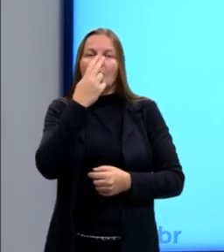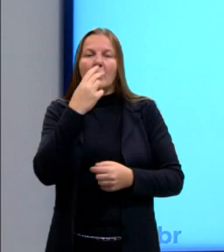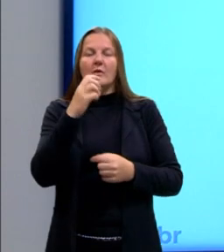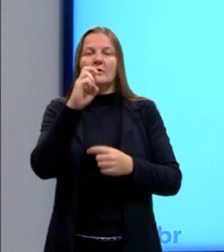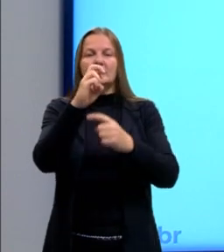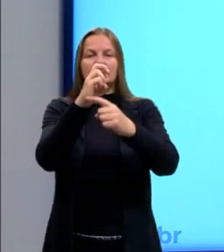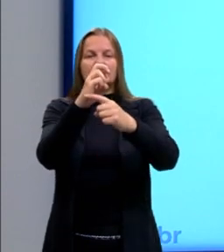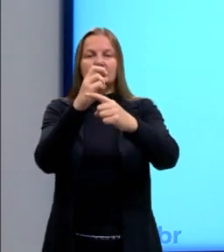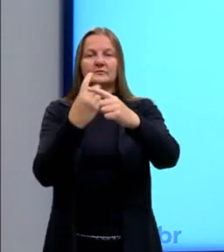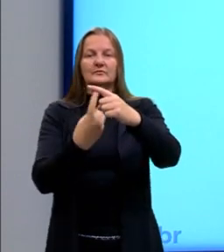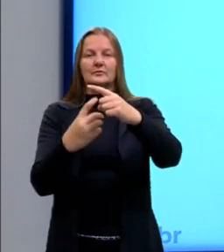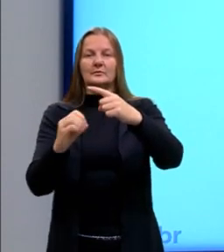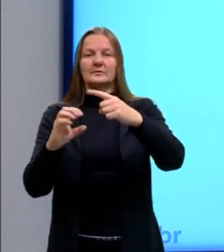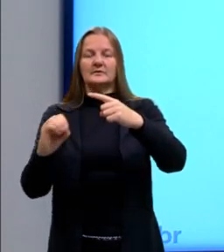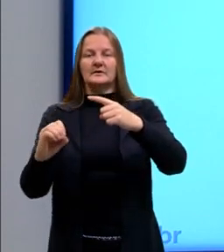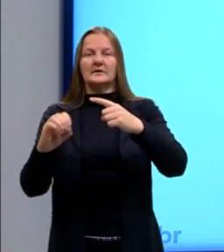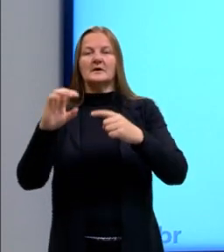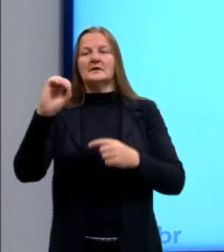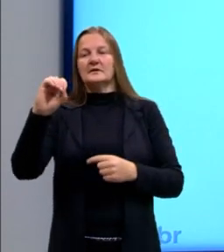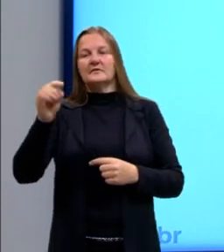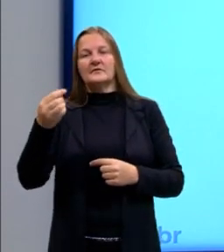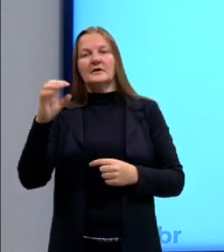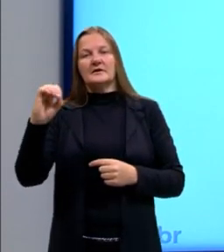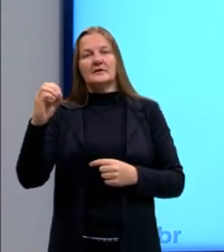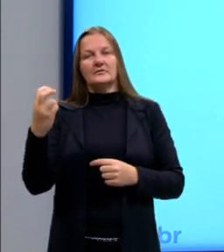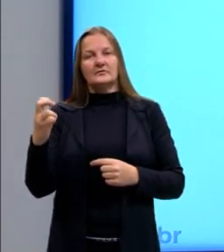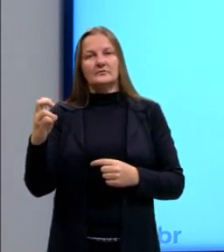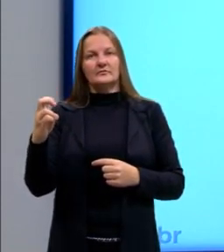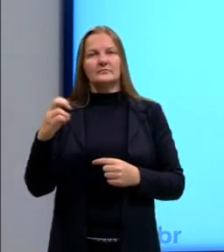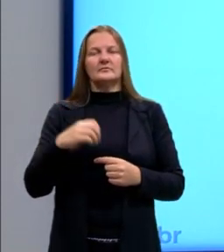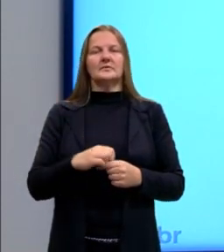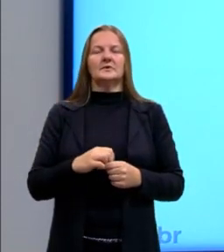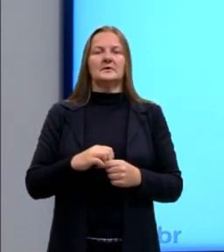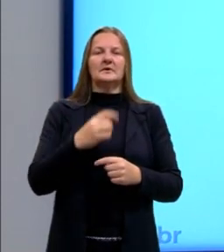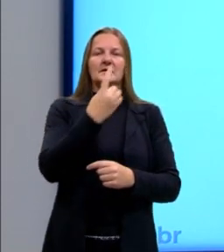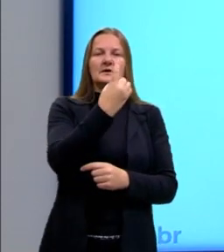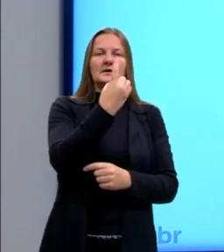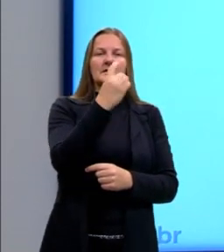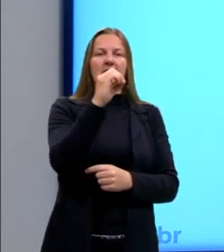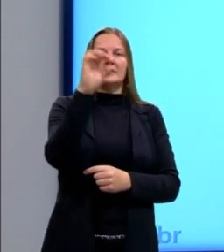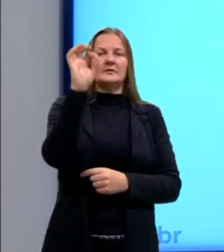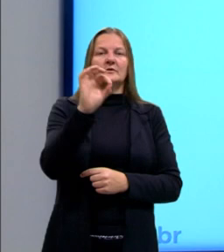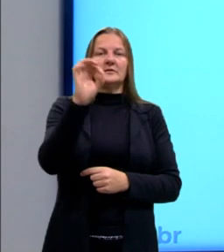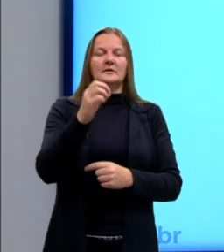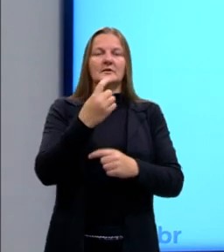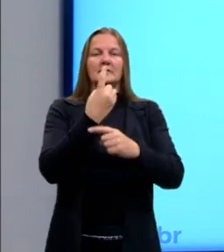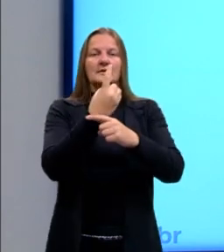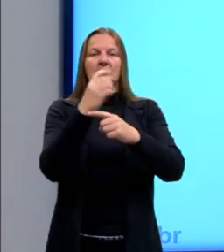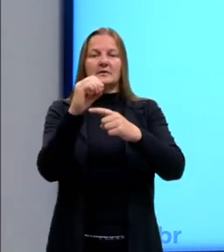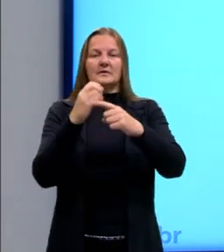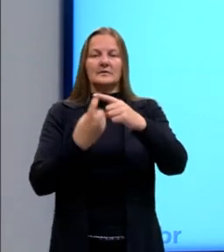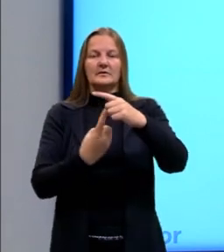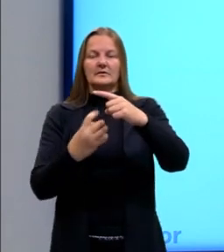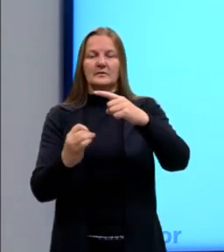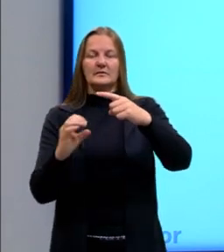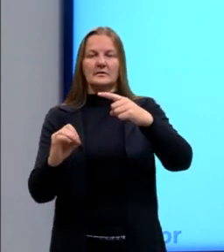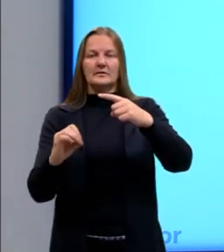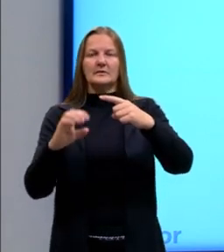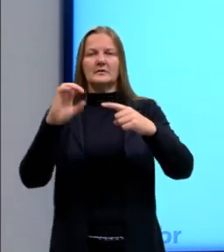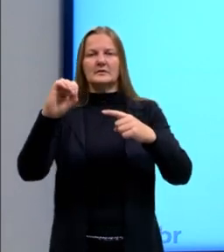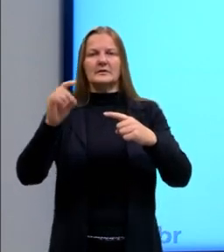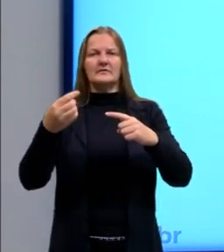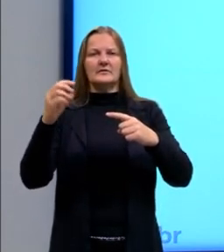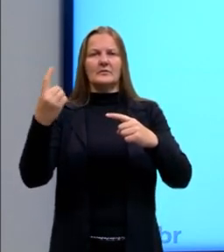5 sobre 100 ou 0,05. 10% é 10 por 100 ou 0